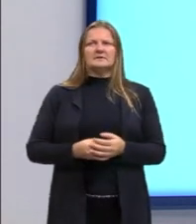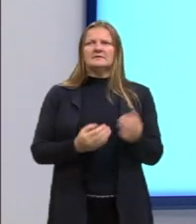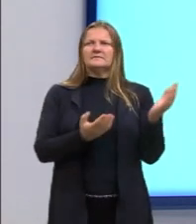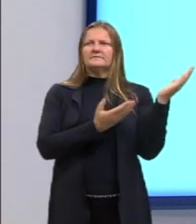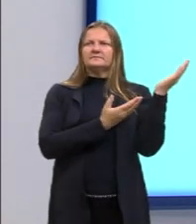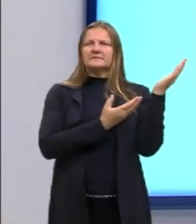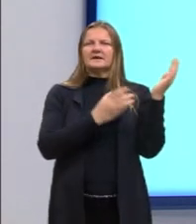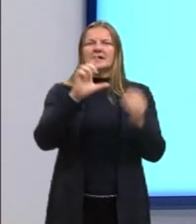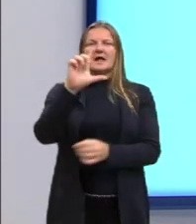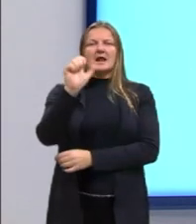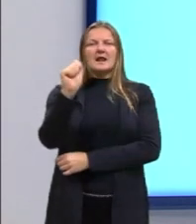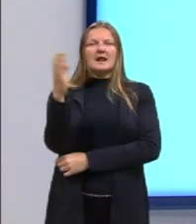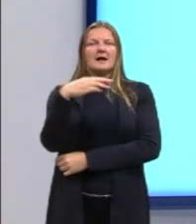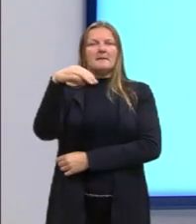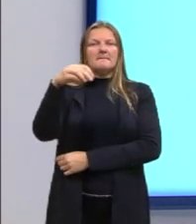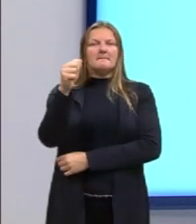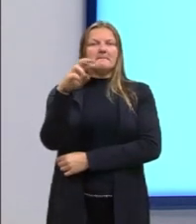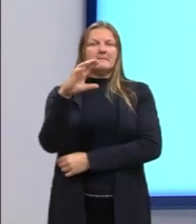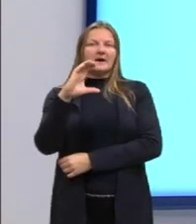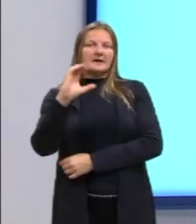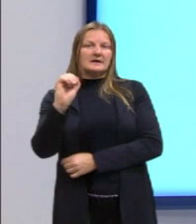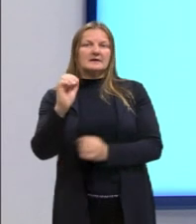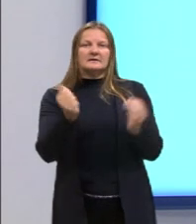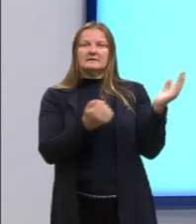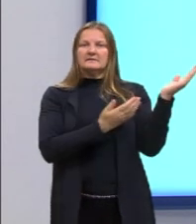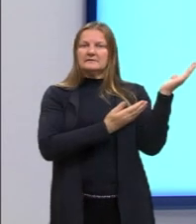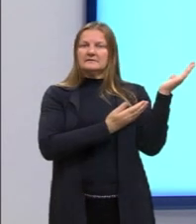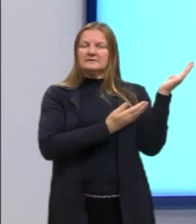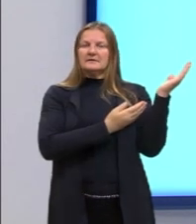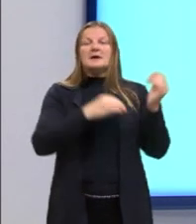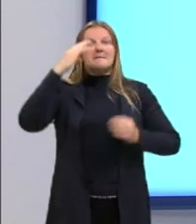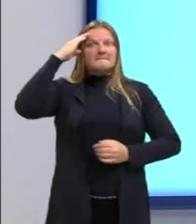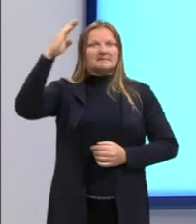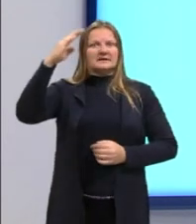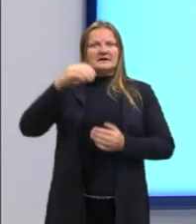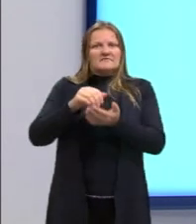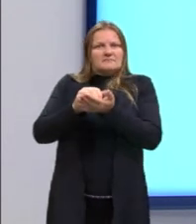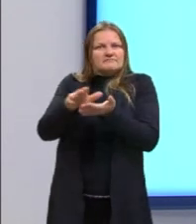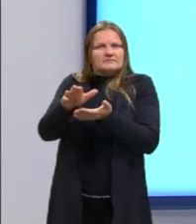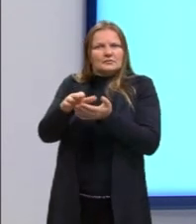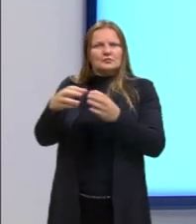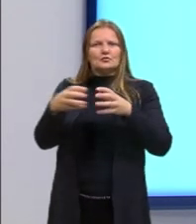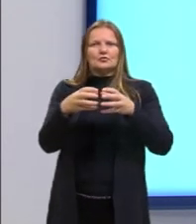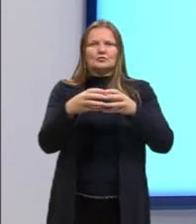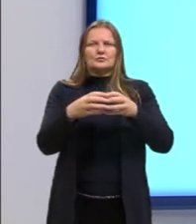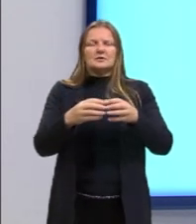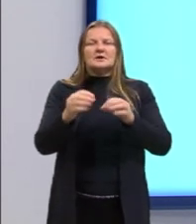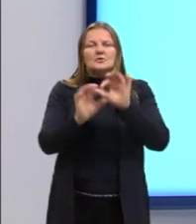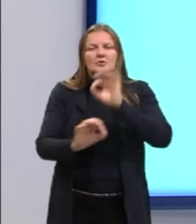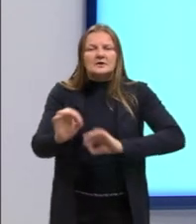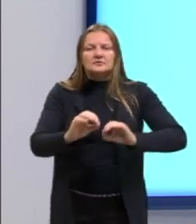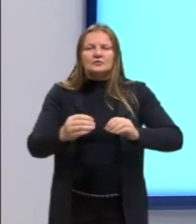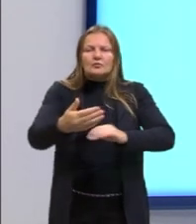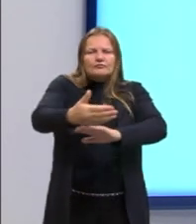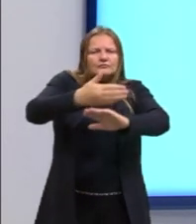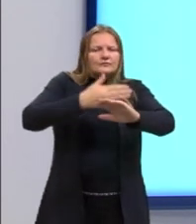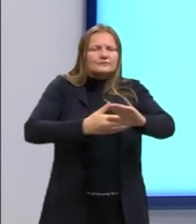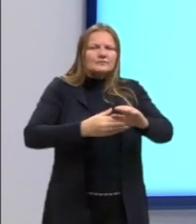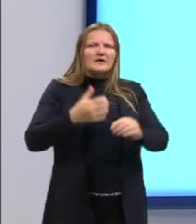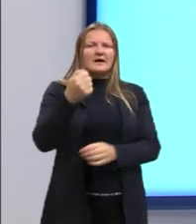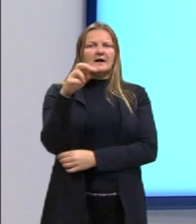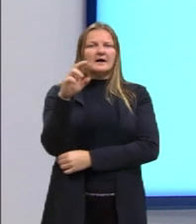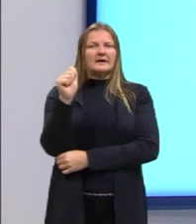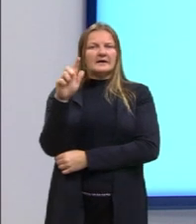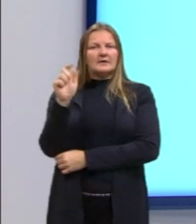Lamarca, que era um militar que foi expulso das Forças Armadas e organizou a guerrilha do Araguaia,